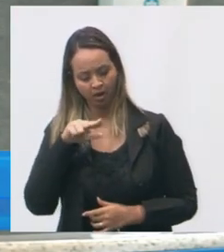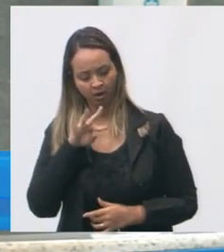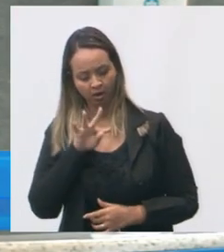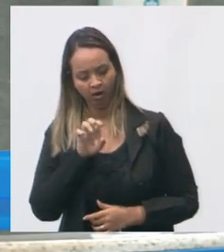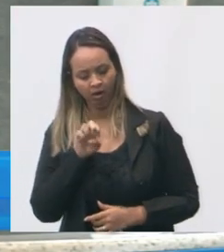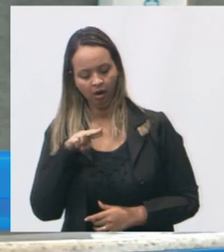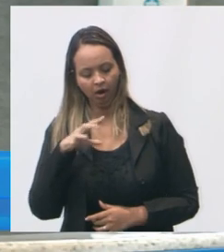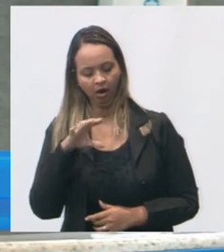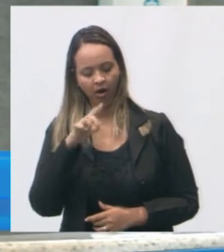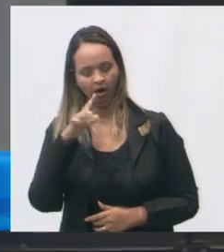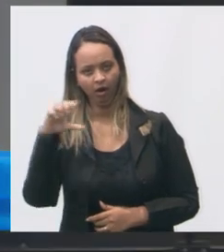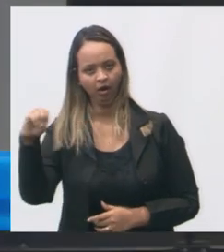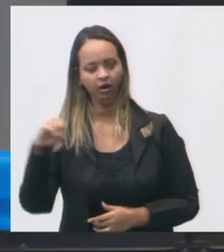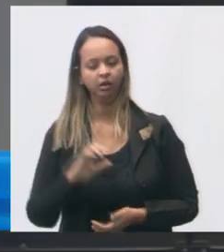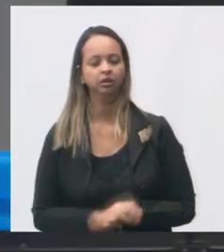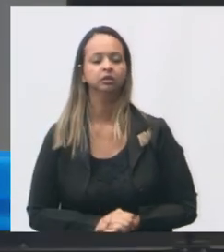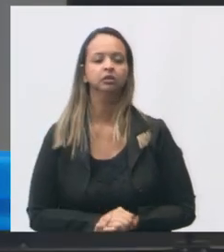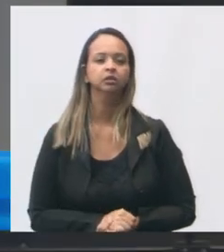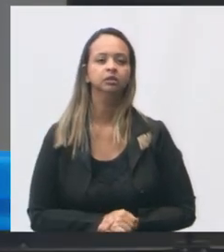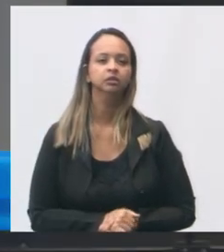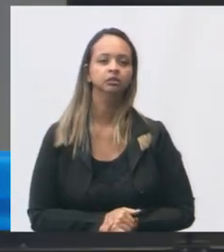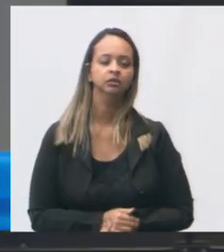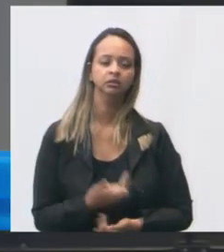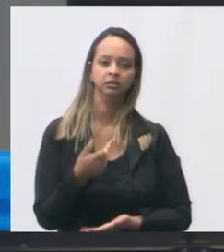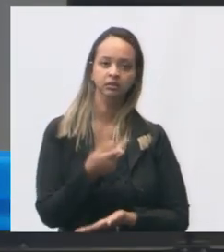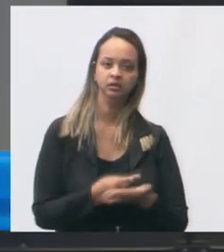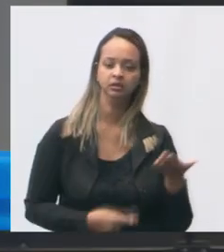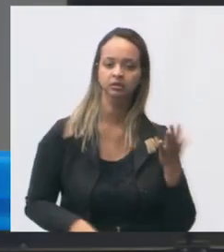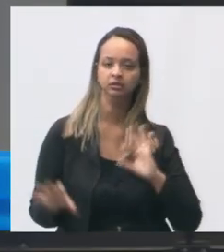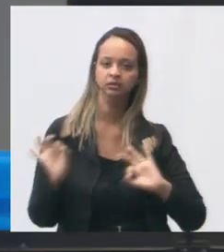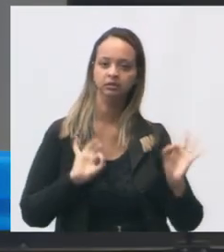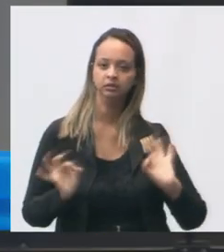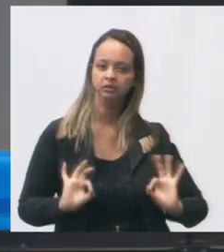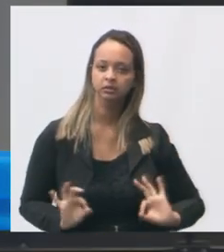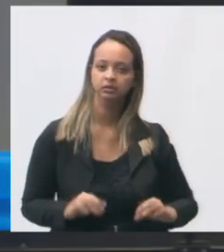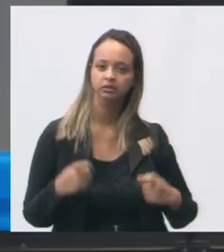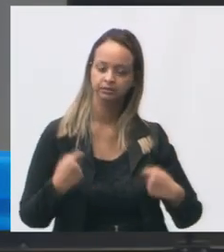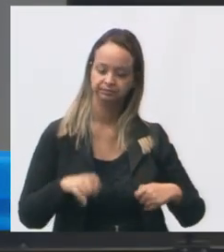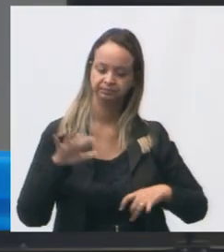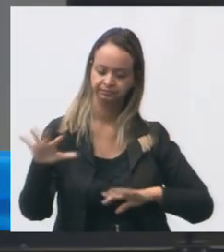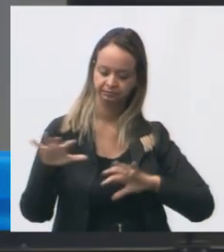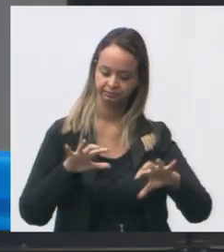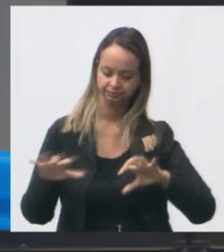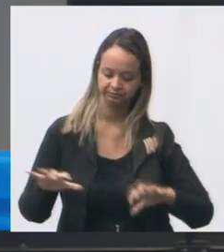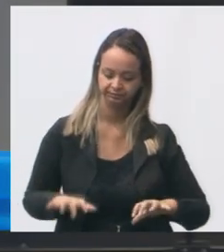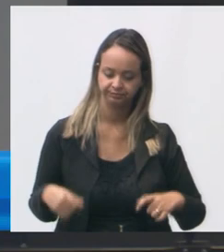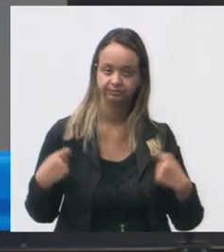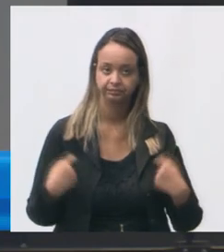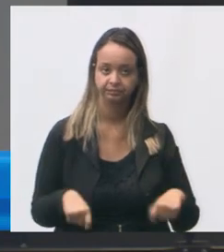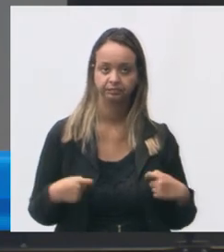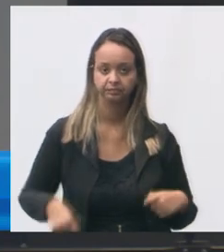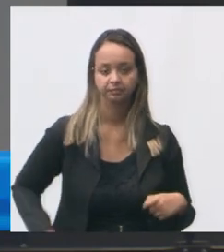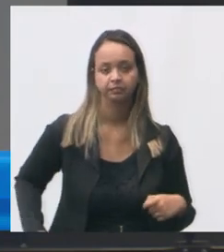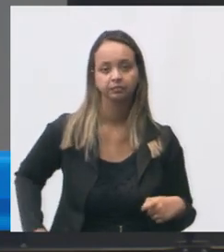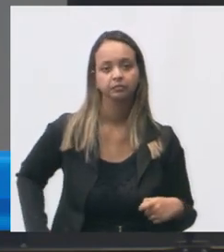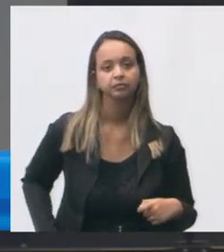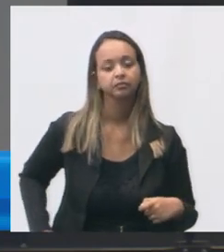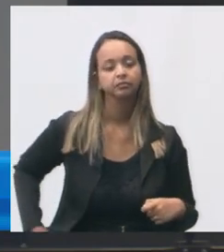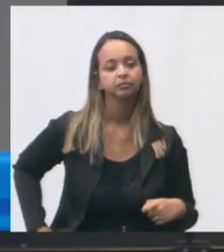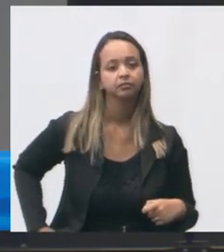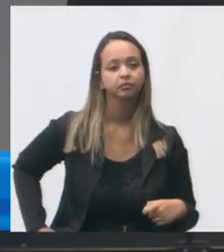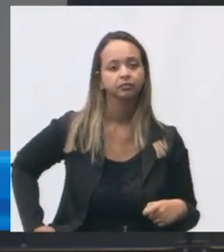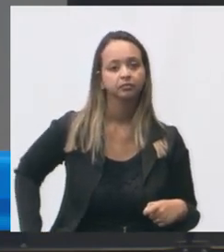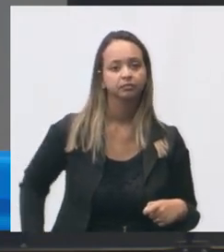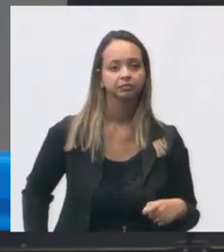necessidades mais urgentes elaboração de projeto arquitetônico para organização da obra é o que eu falei agora aqui com a reforma está sendo